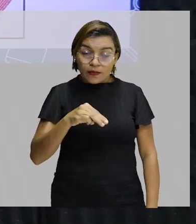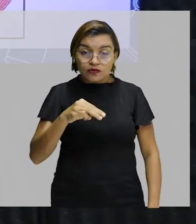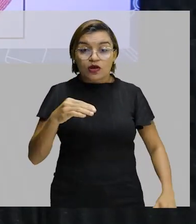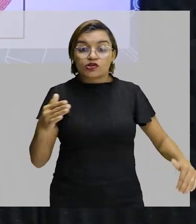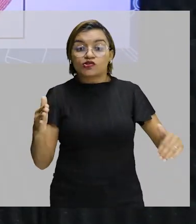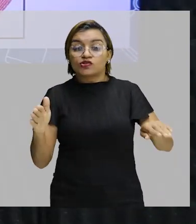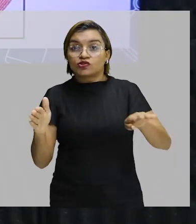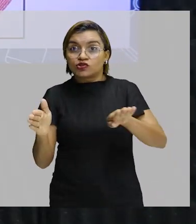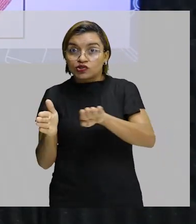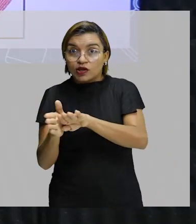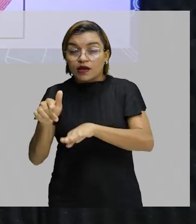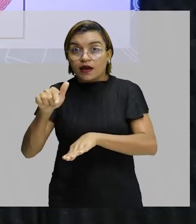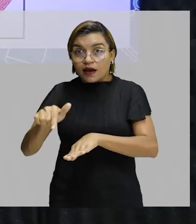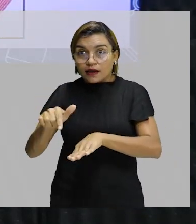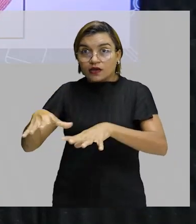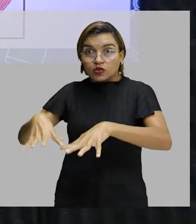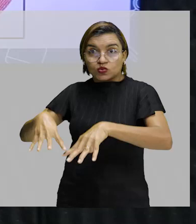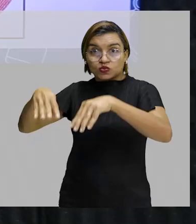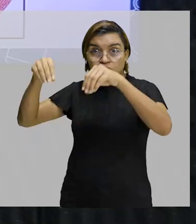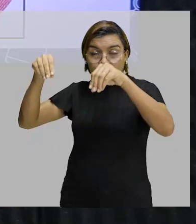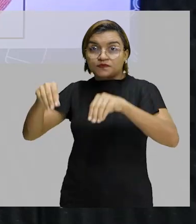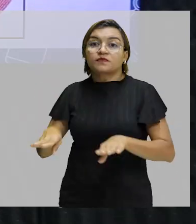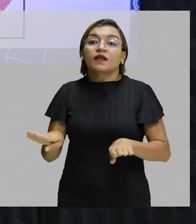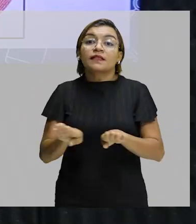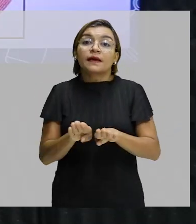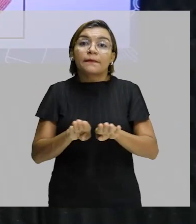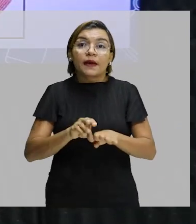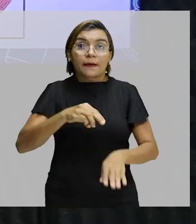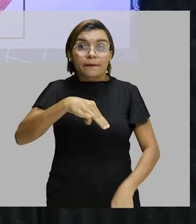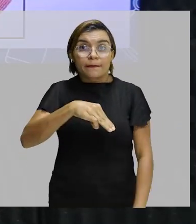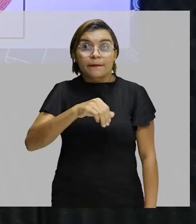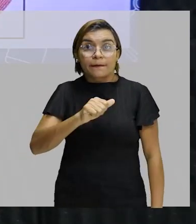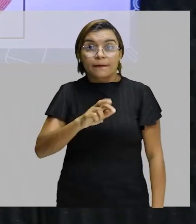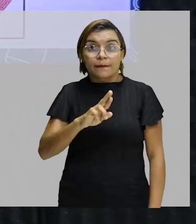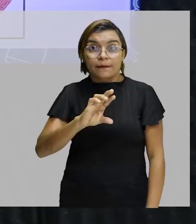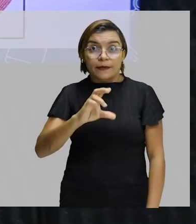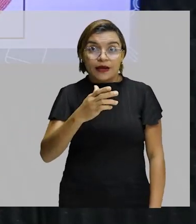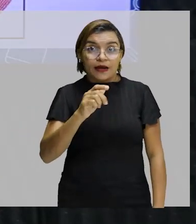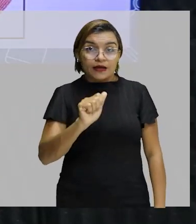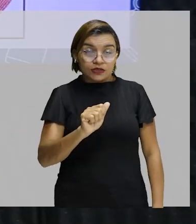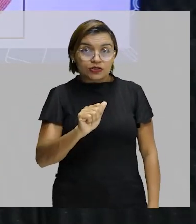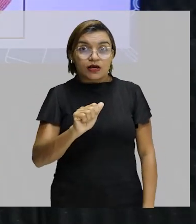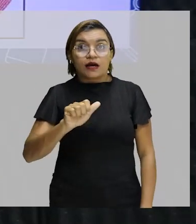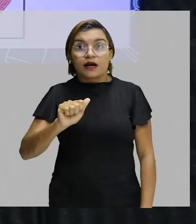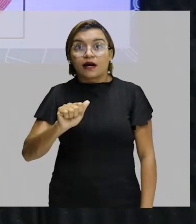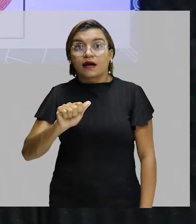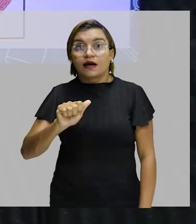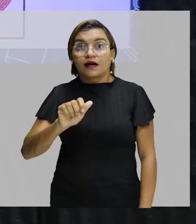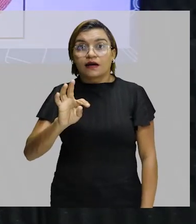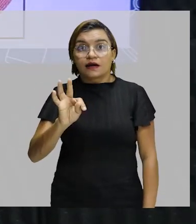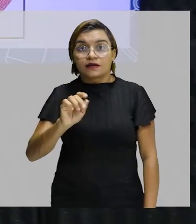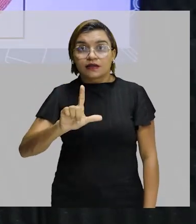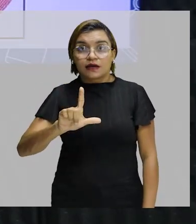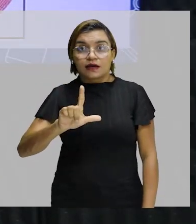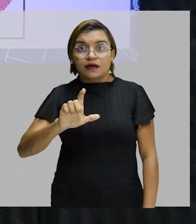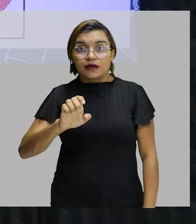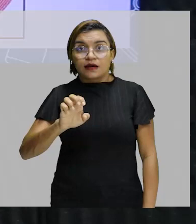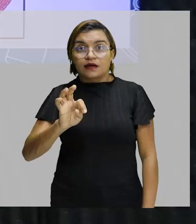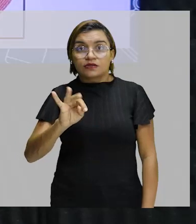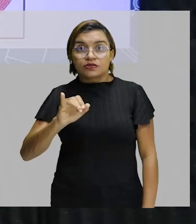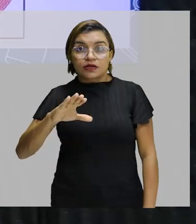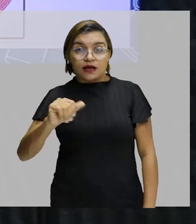presente. E a marcha atlética também, que são dois tipos de prova até, os 20 quilômetros e os 50